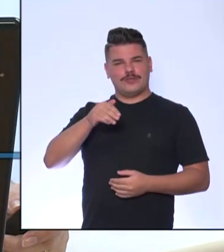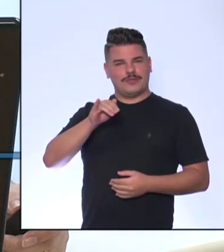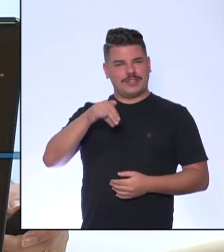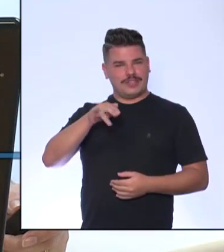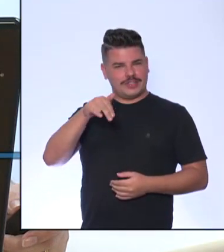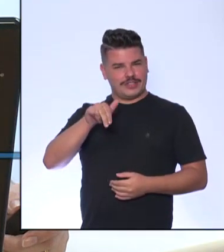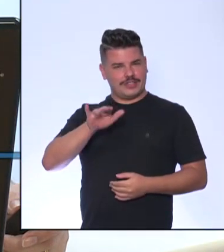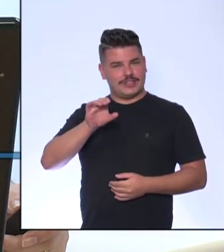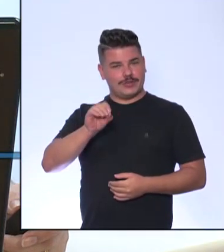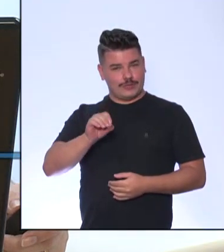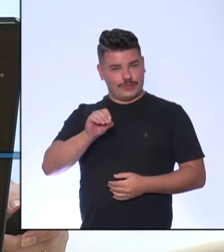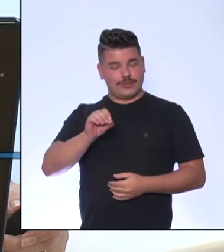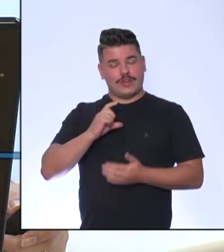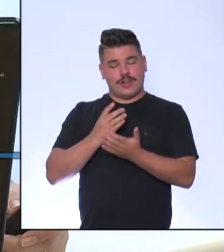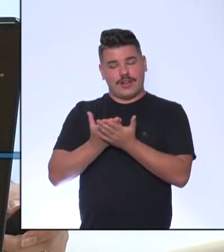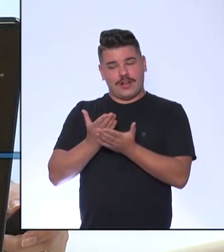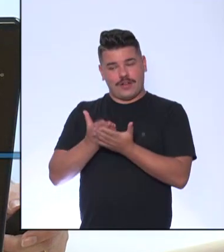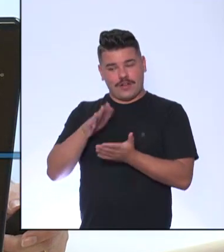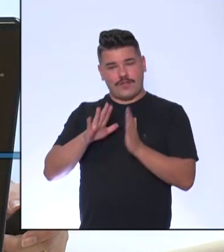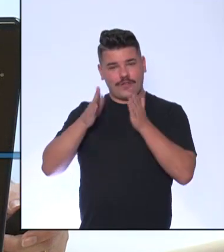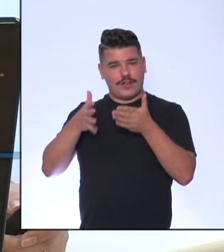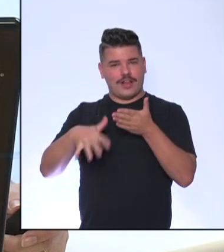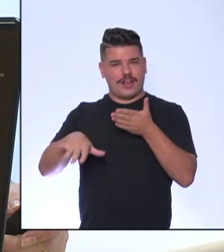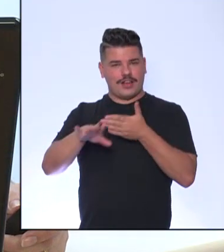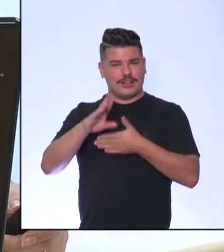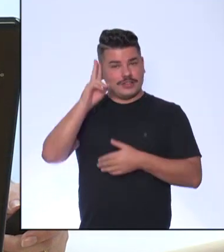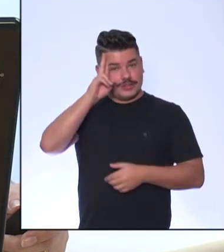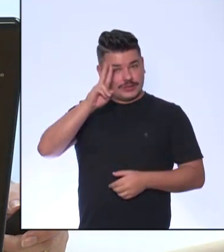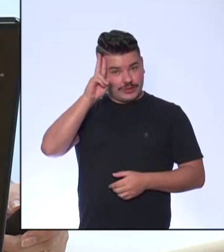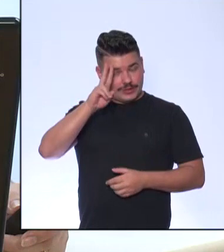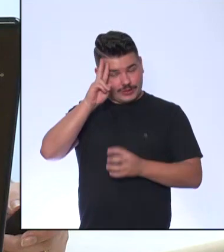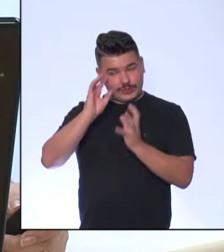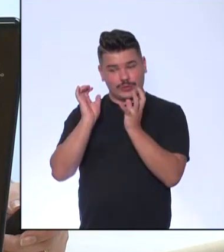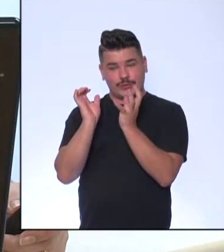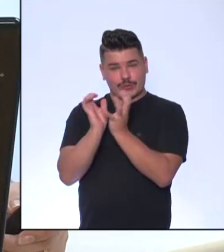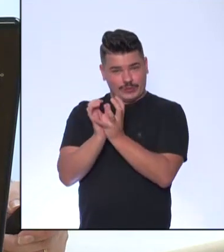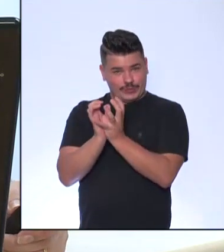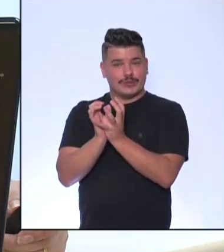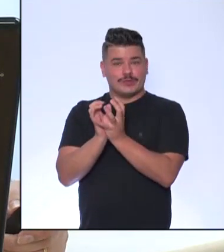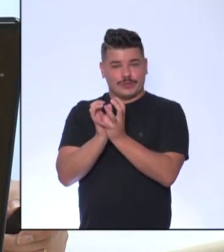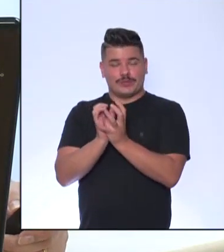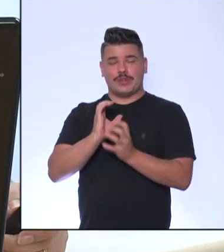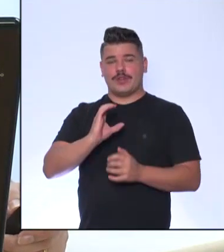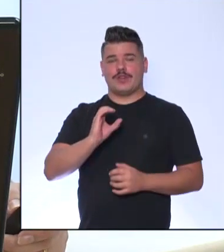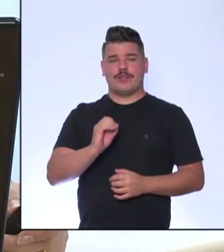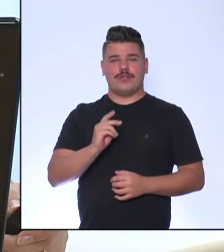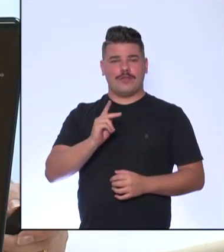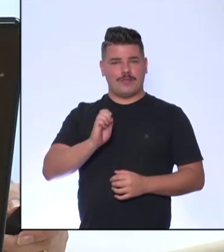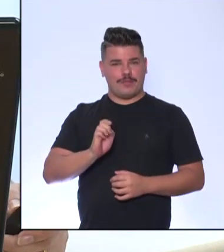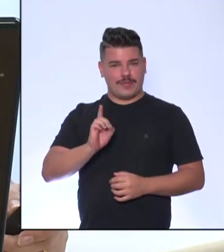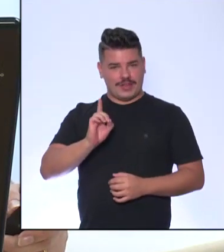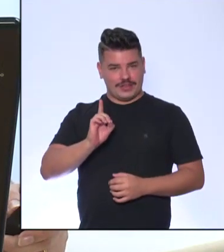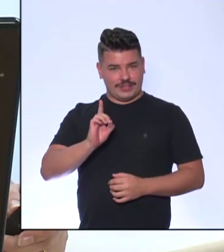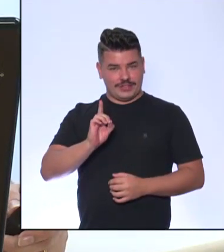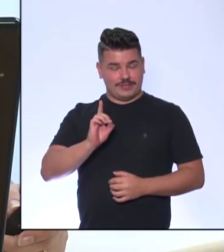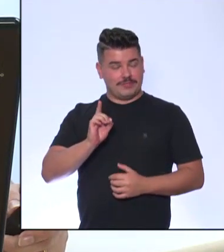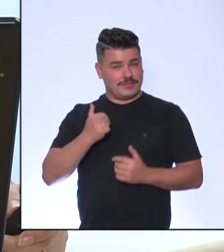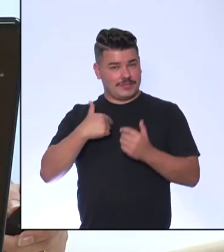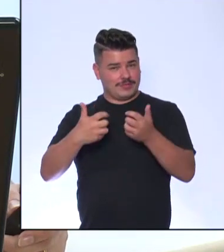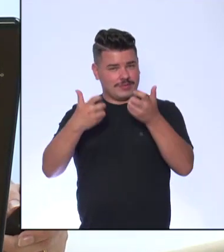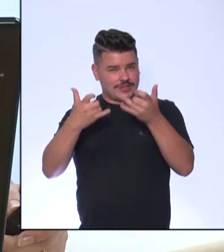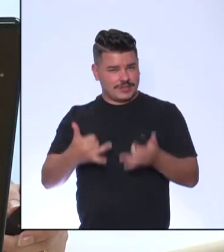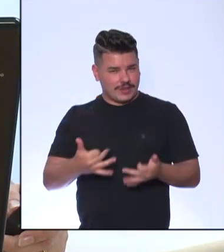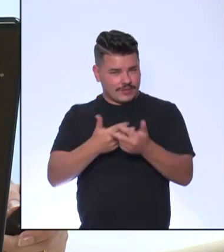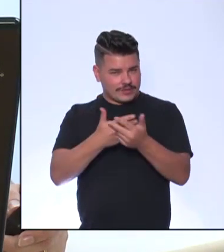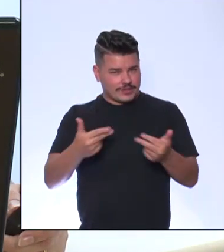componente curricular de História da Secretaria da Educação, da Coped. Vamos estar trabalhando com vocês a habilidade 1